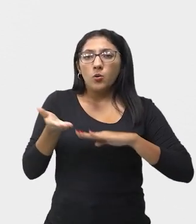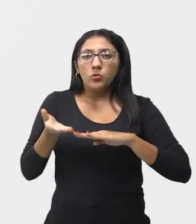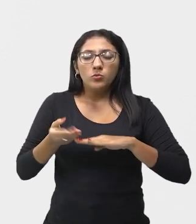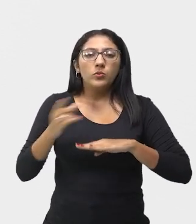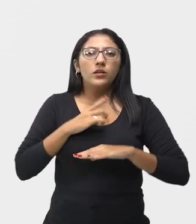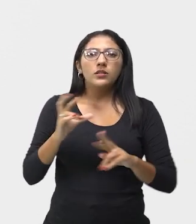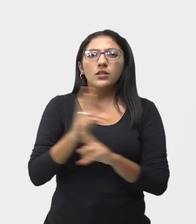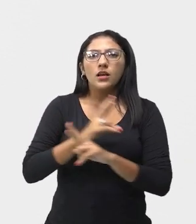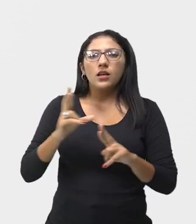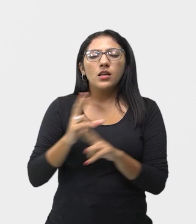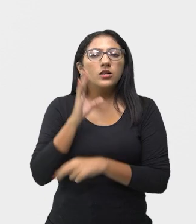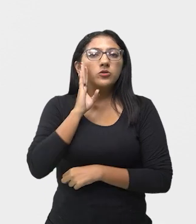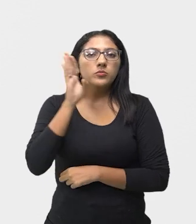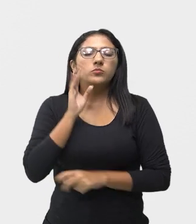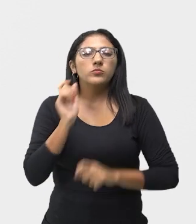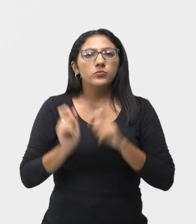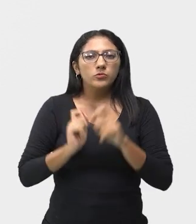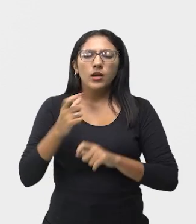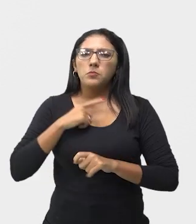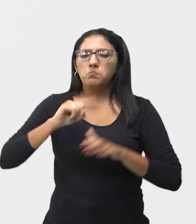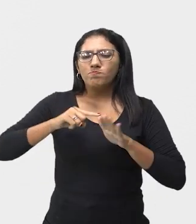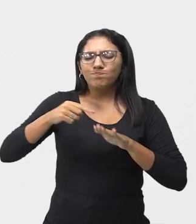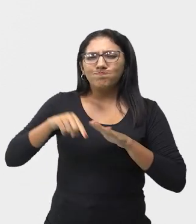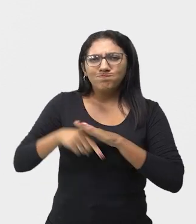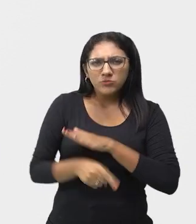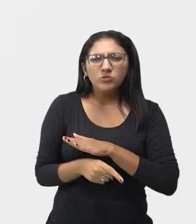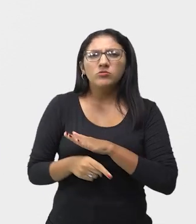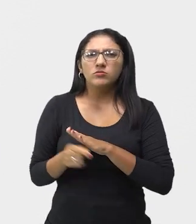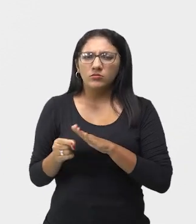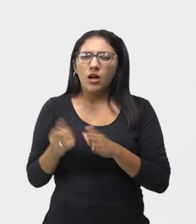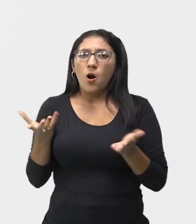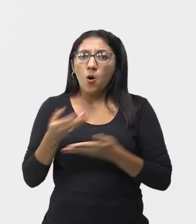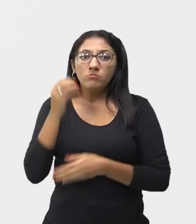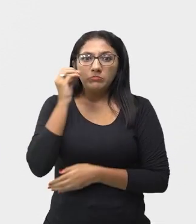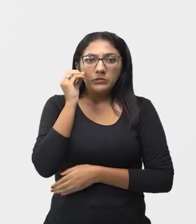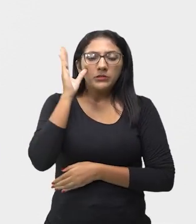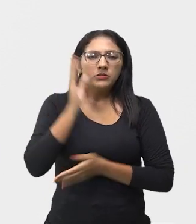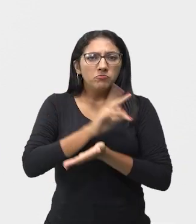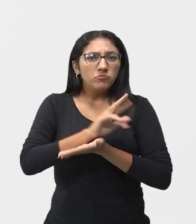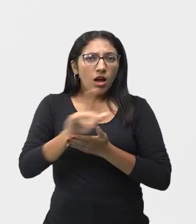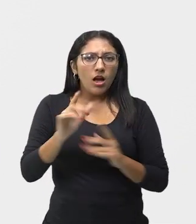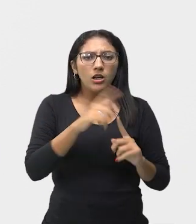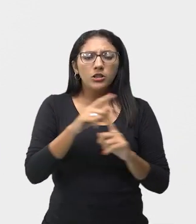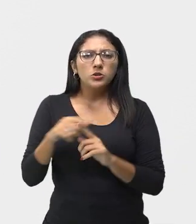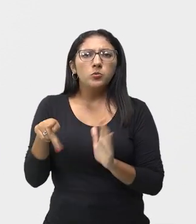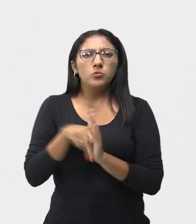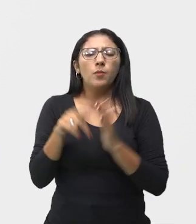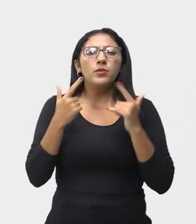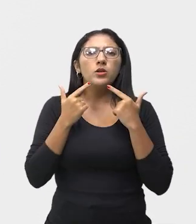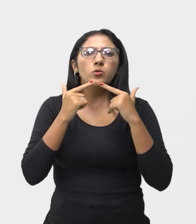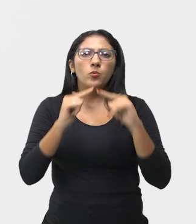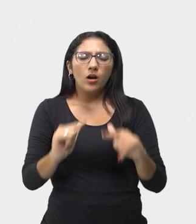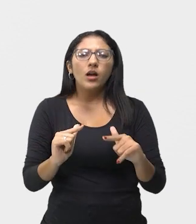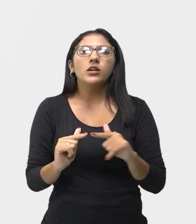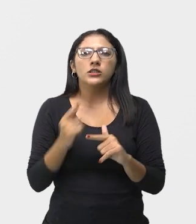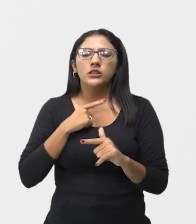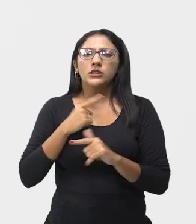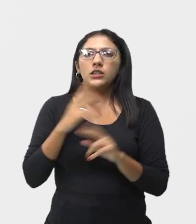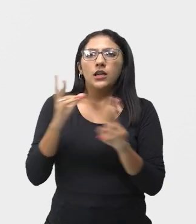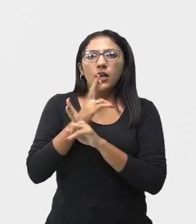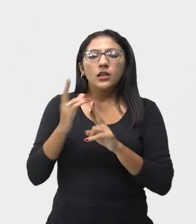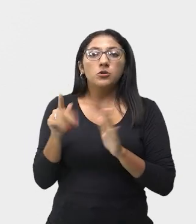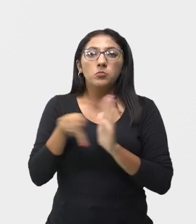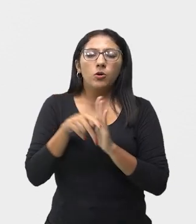ela é marcada por um aprofundamento técnico das muitas linguagens que compõem o todo da